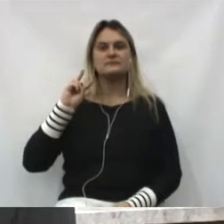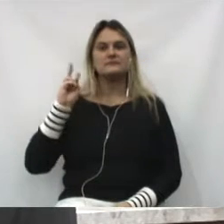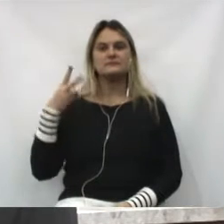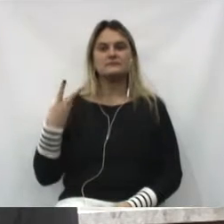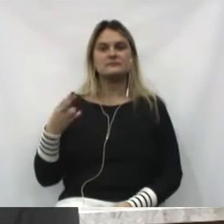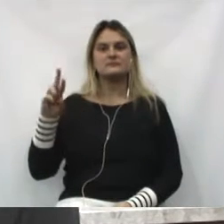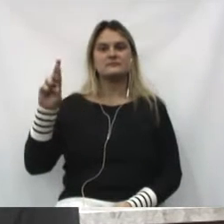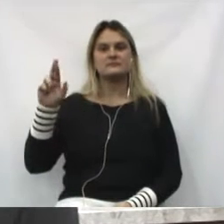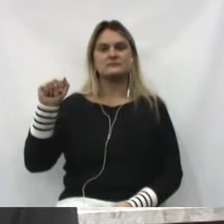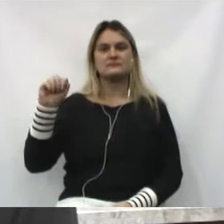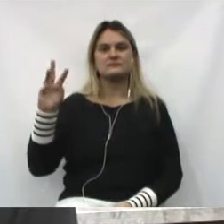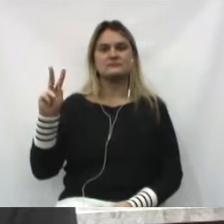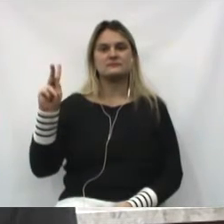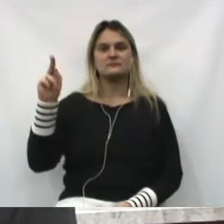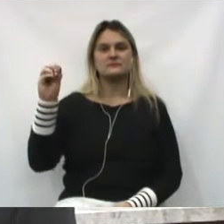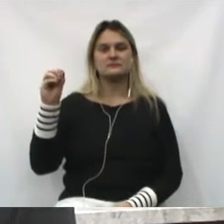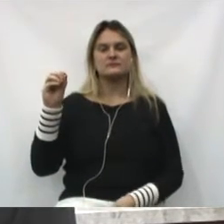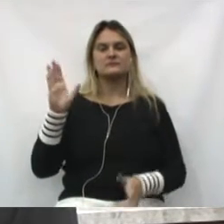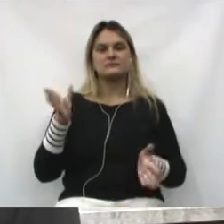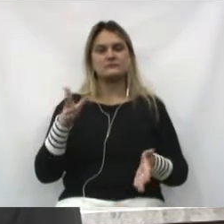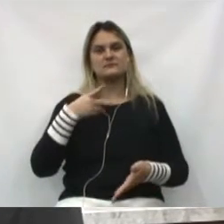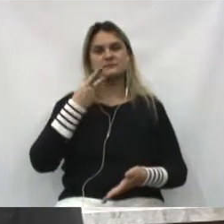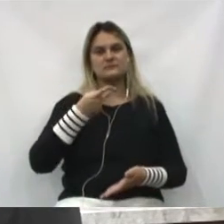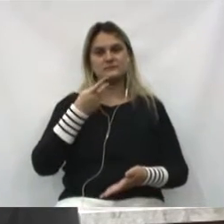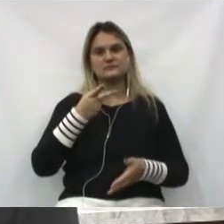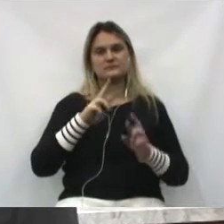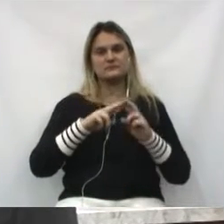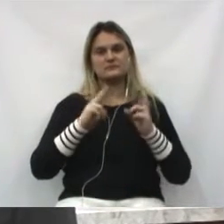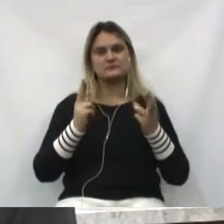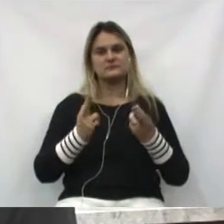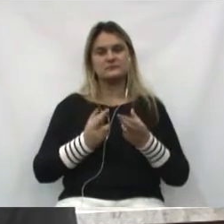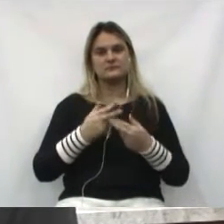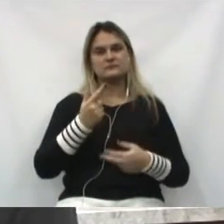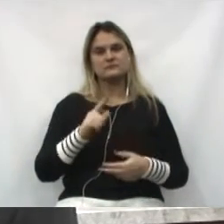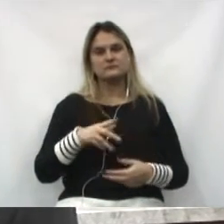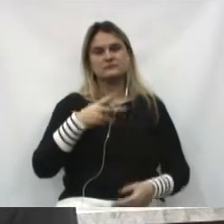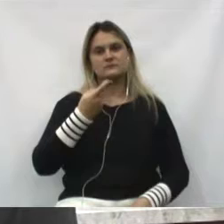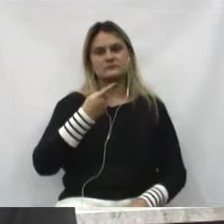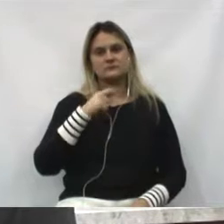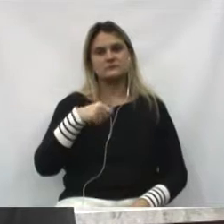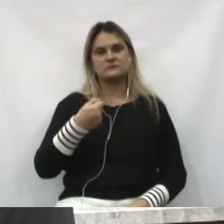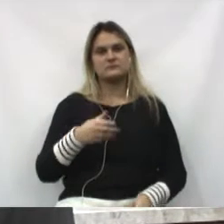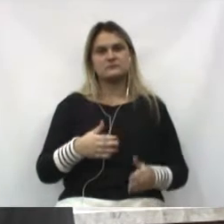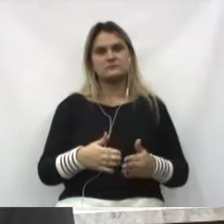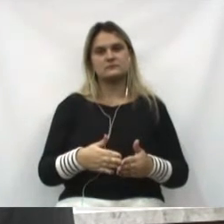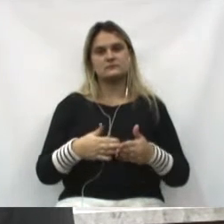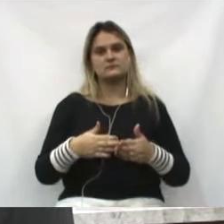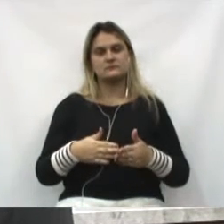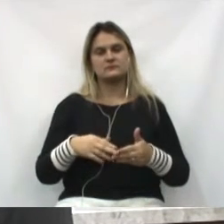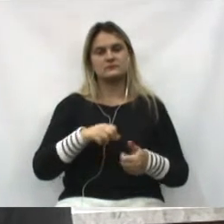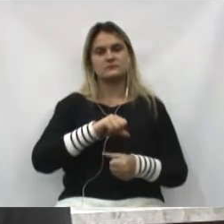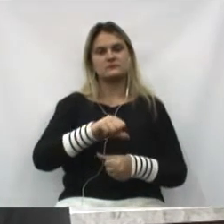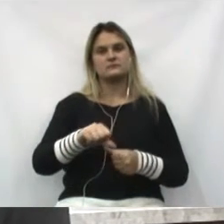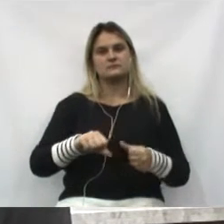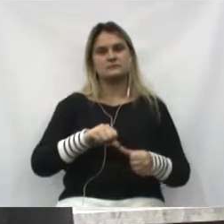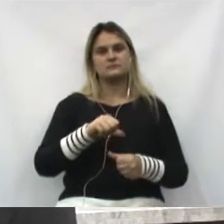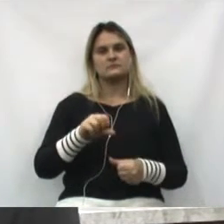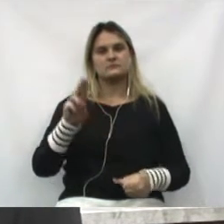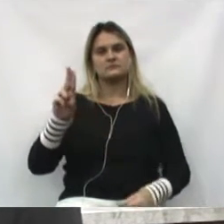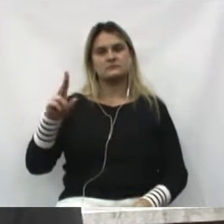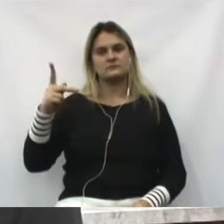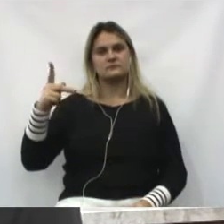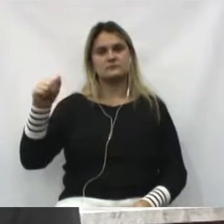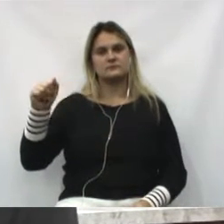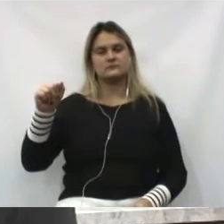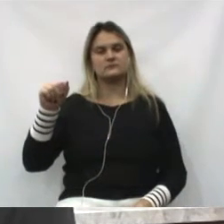O vereador Rático fez uso da tribuna nesta sessão para mais uma vez comentar o seu requerimento para a transformação